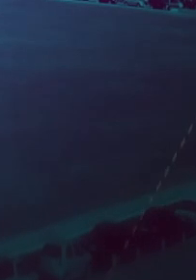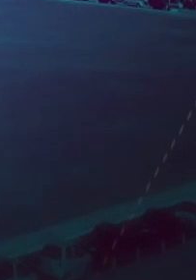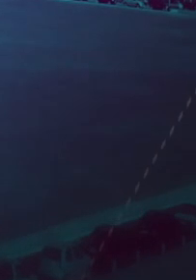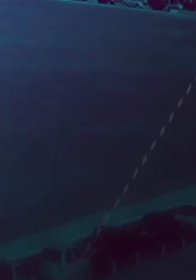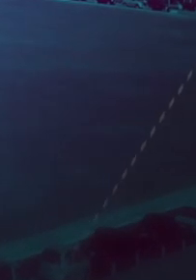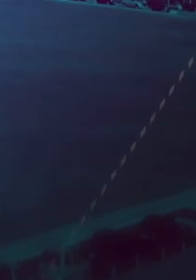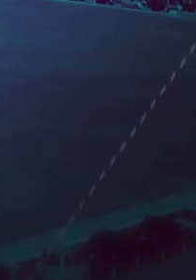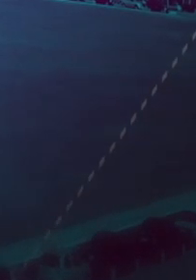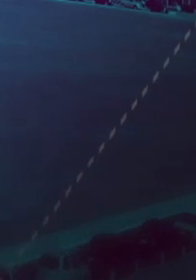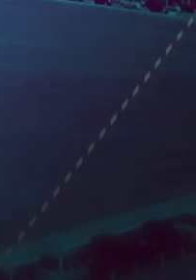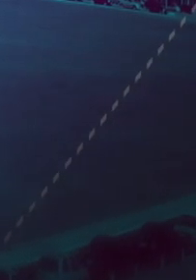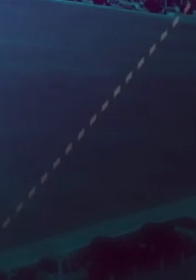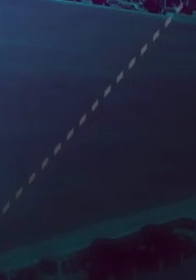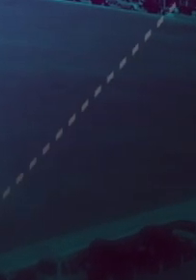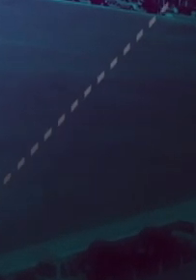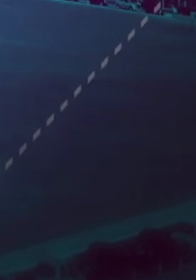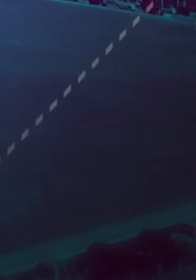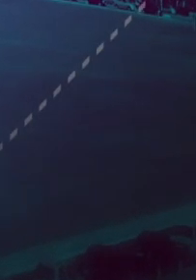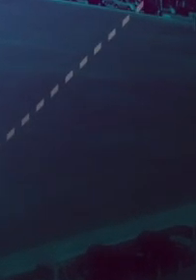Márcia Morim.